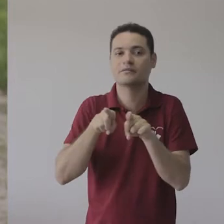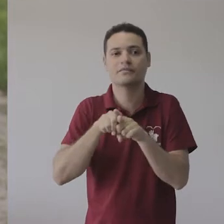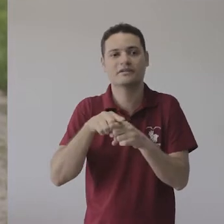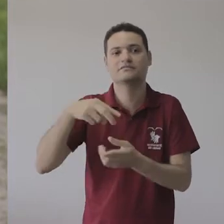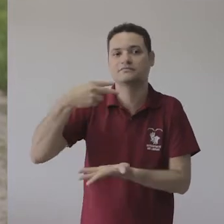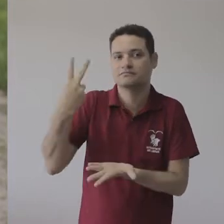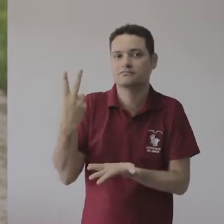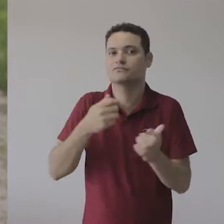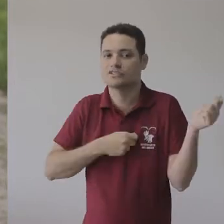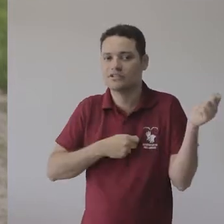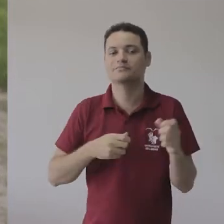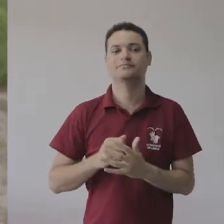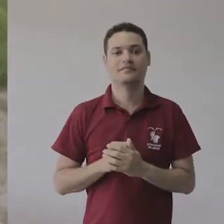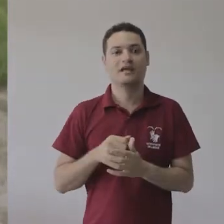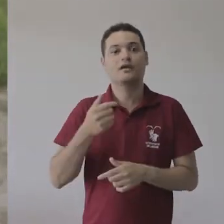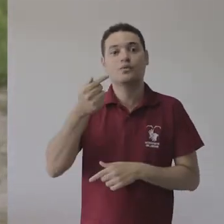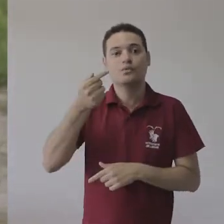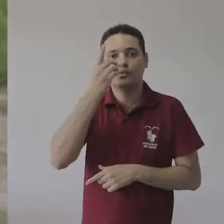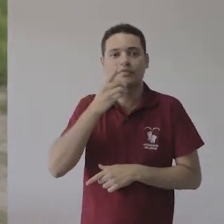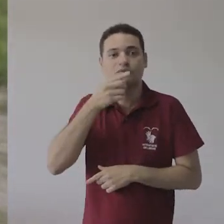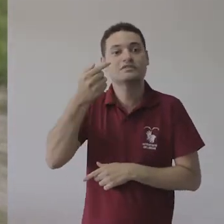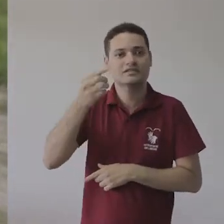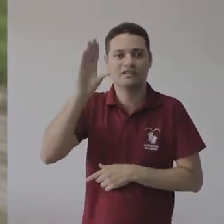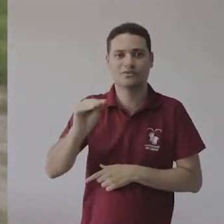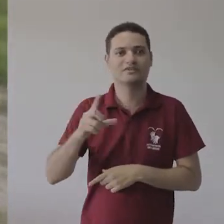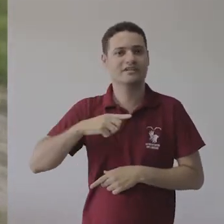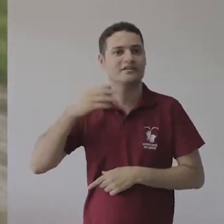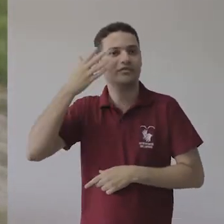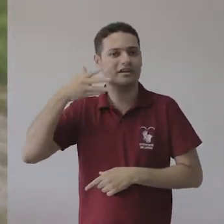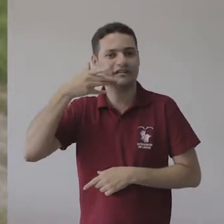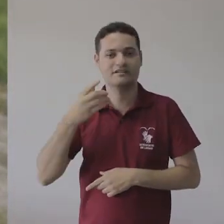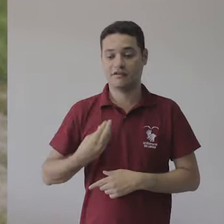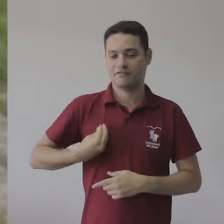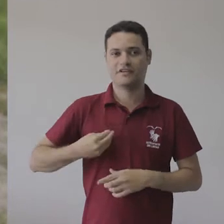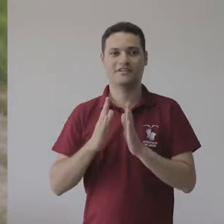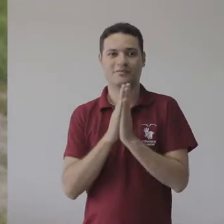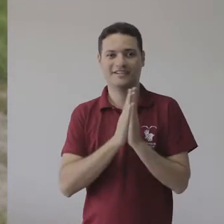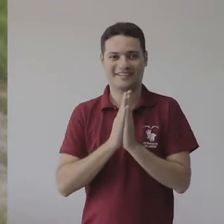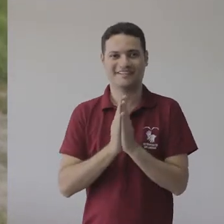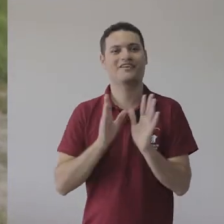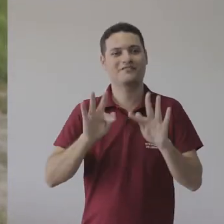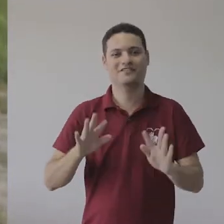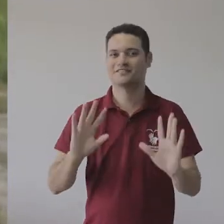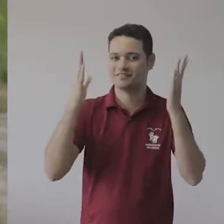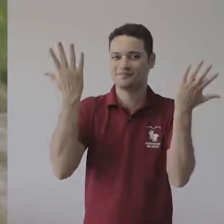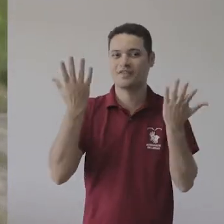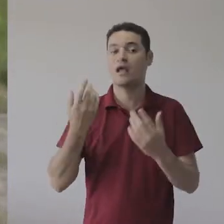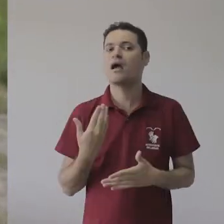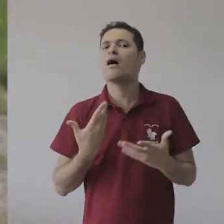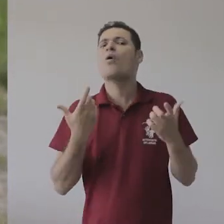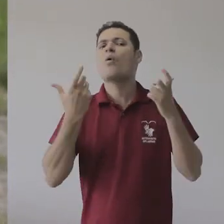Além disso, no domingo, às 7 horas da noite, Anda Botafogo fará a palestra Vida de Bailarina como encerramento do festival.